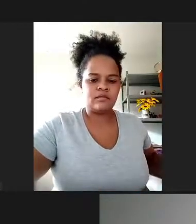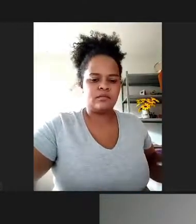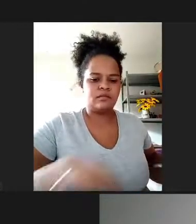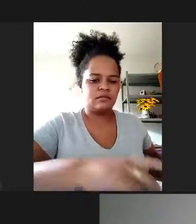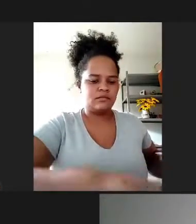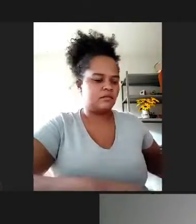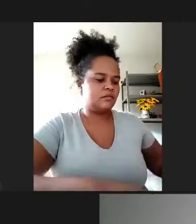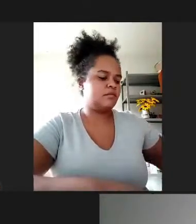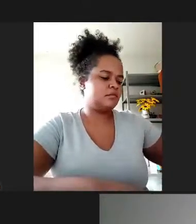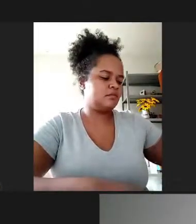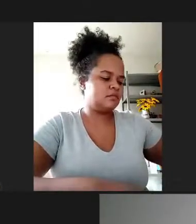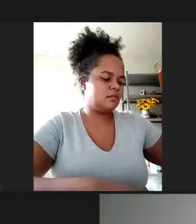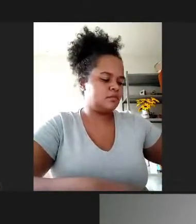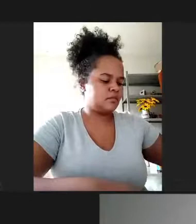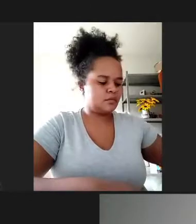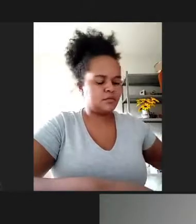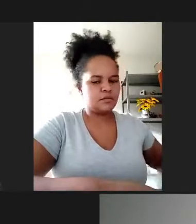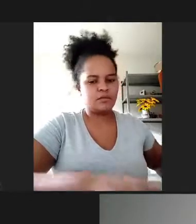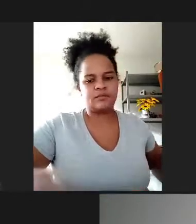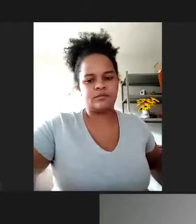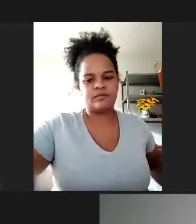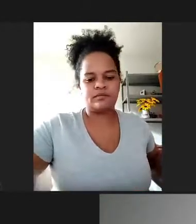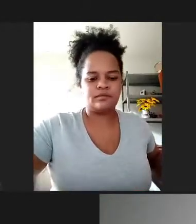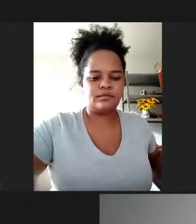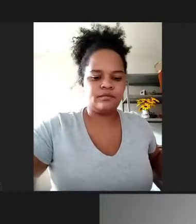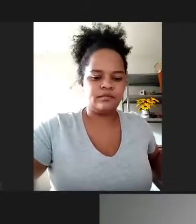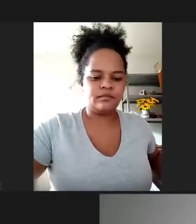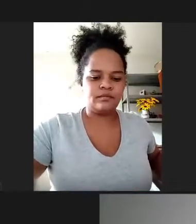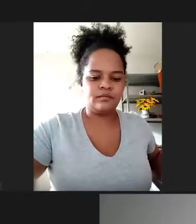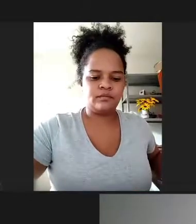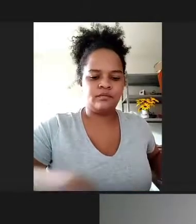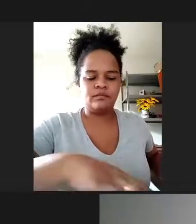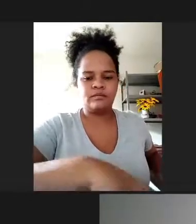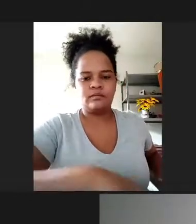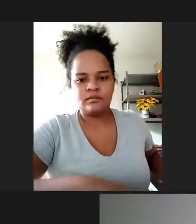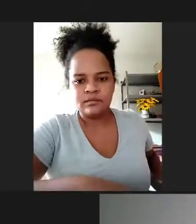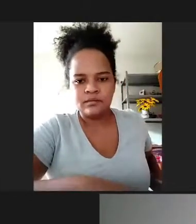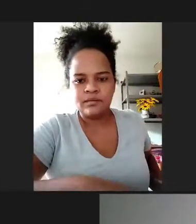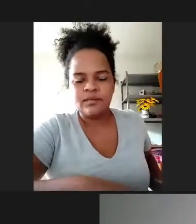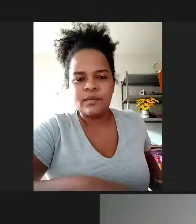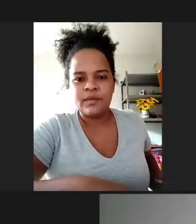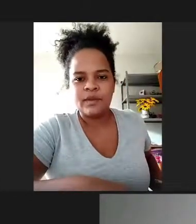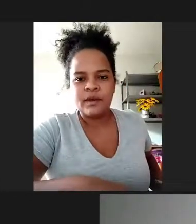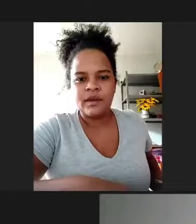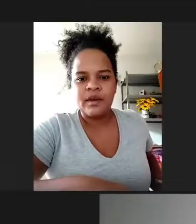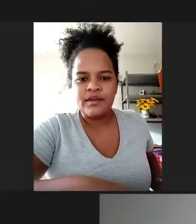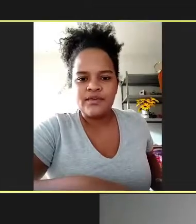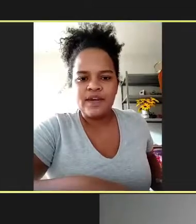votação os vereadores que estiverem de acordo permaneçam sentados. Vereadora Thaís como vota?